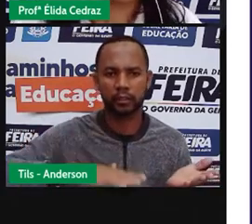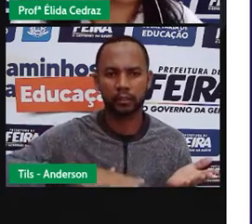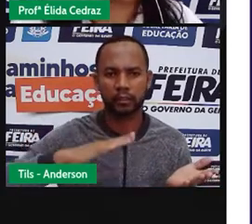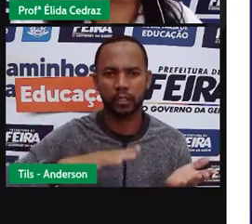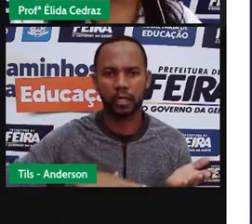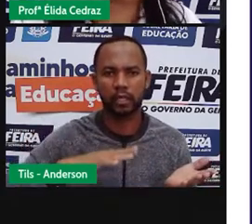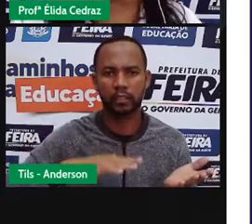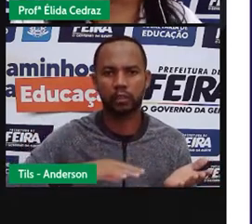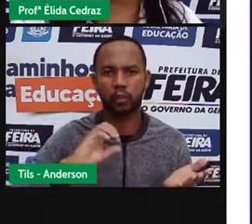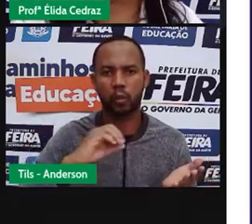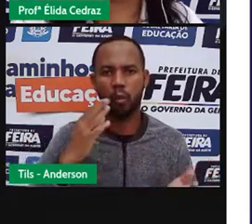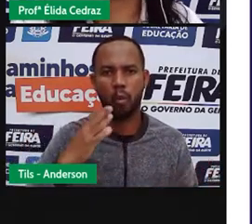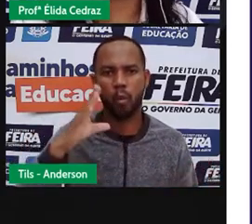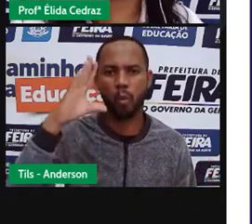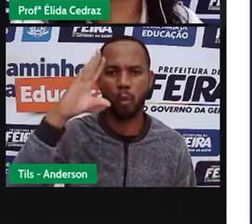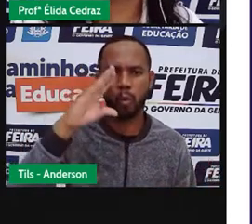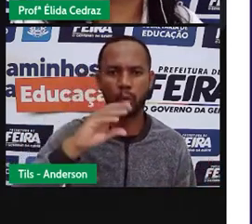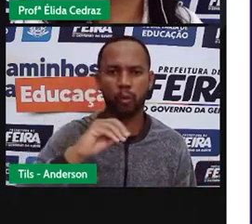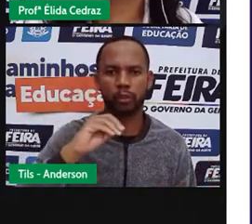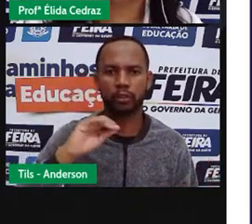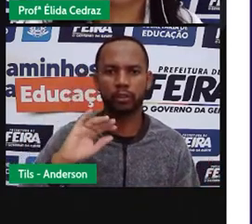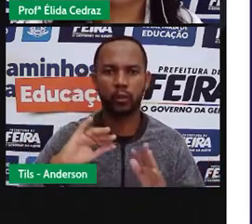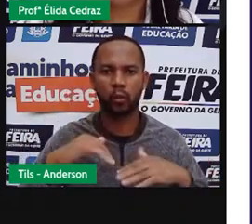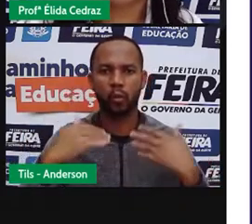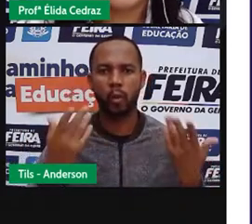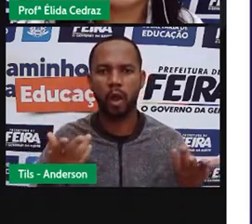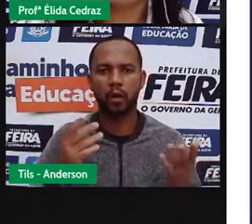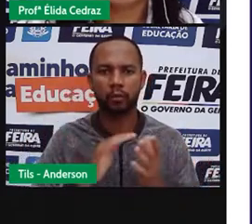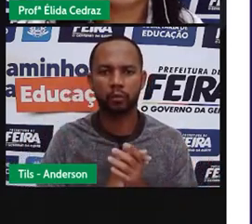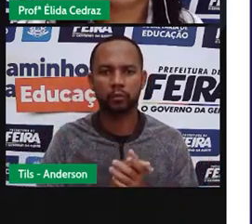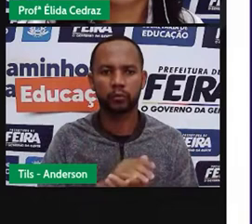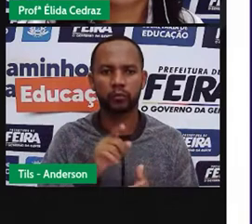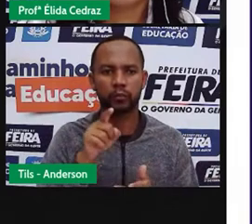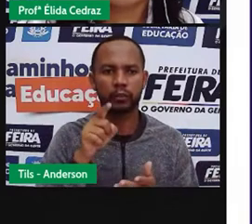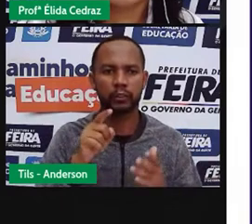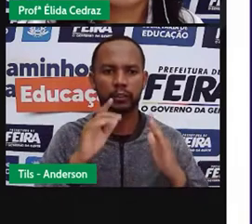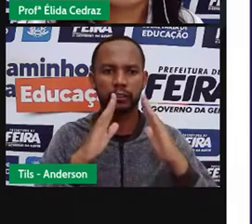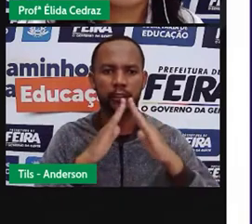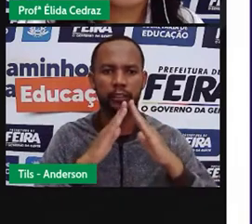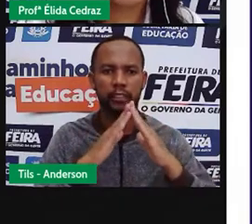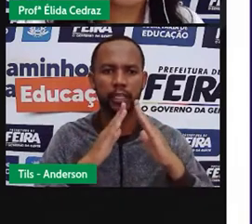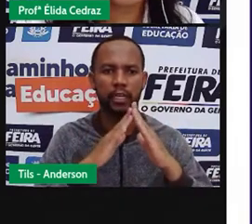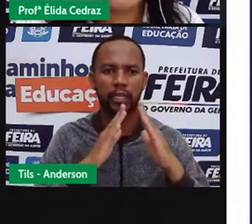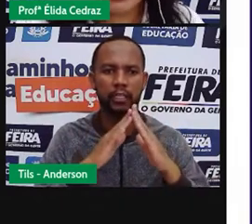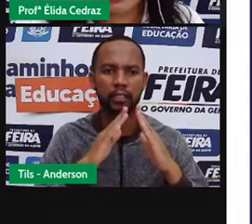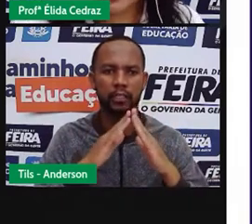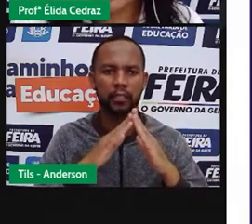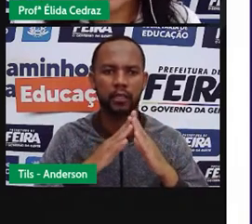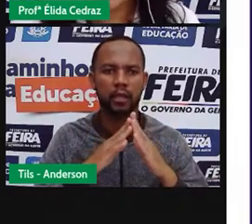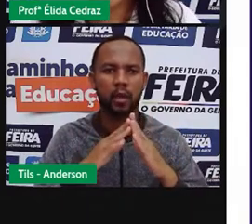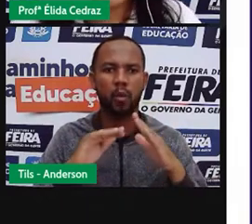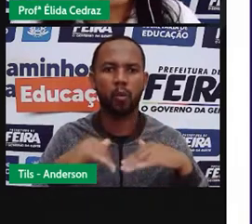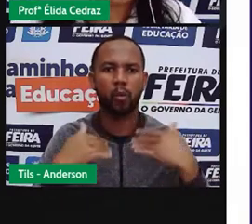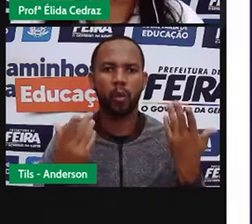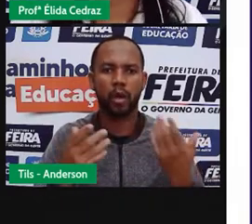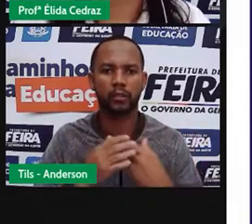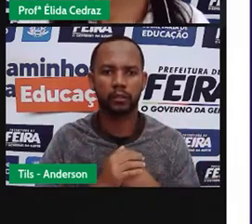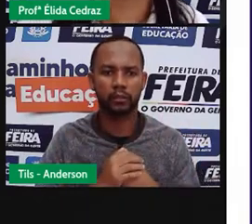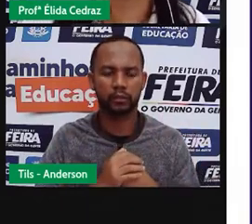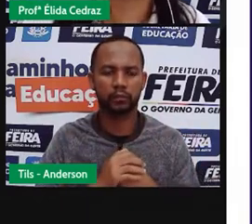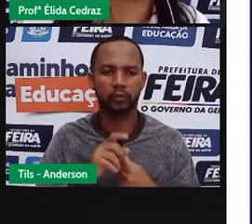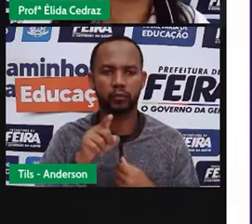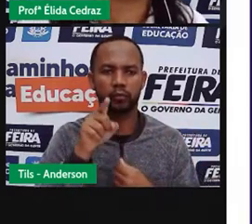ou à noite? Quais são as atividades que aí de casa você costuma fazer? Quais são aquelas que você